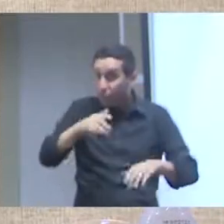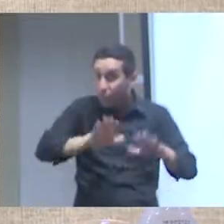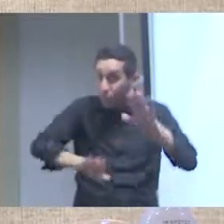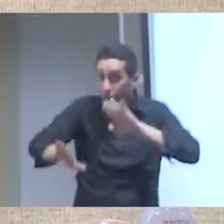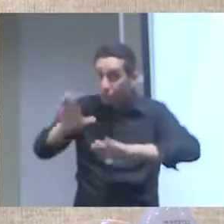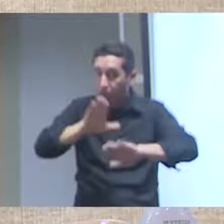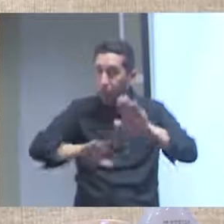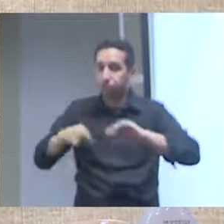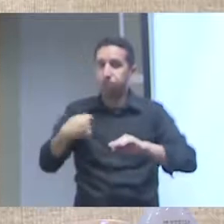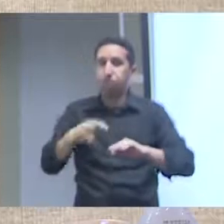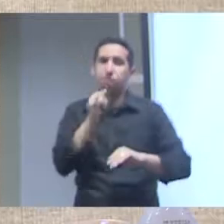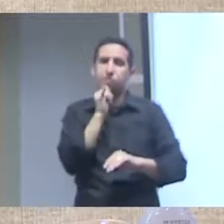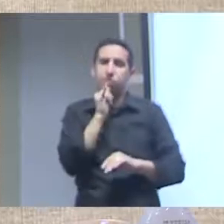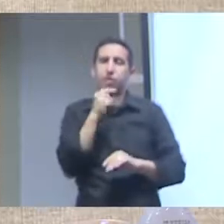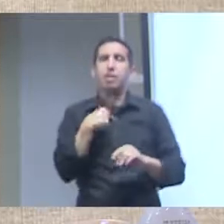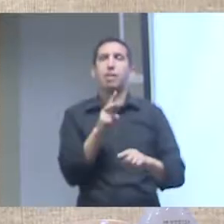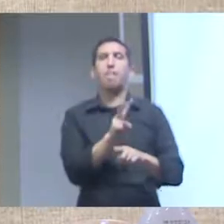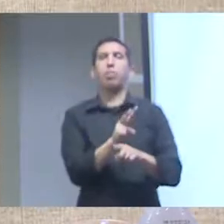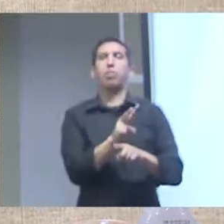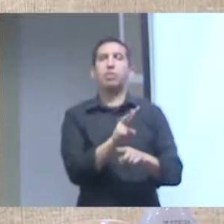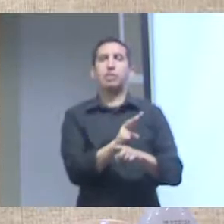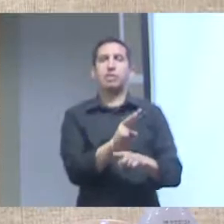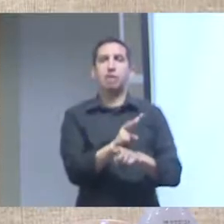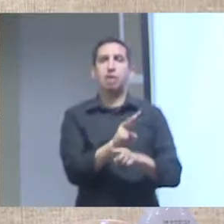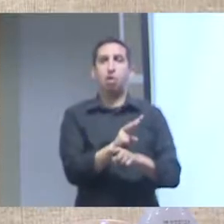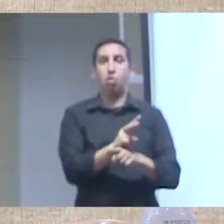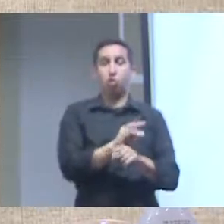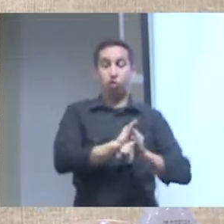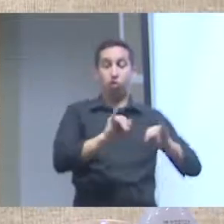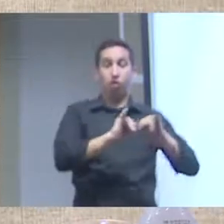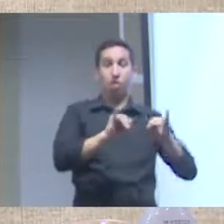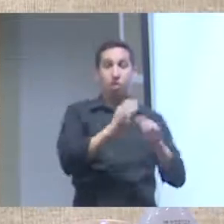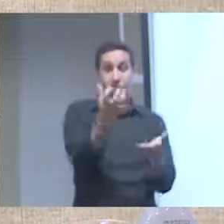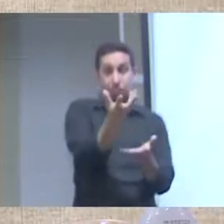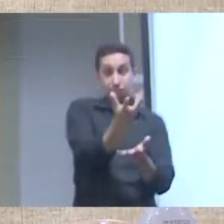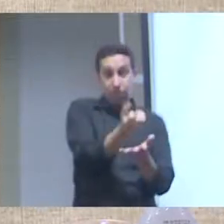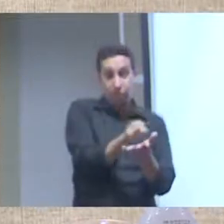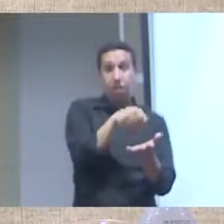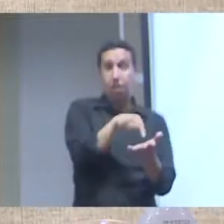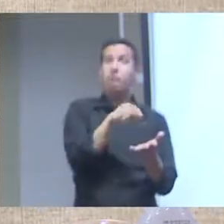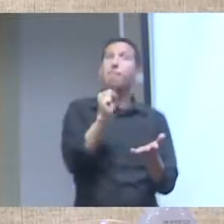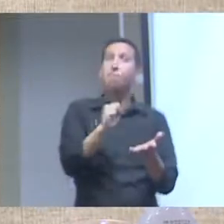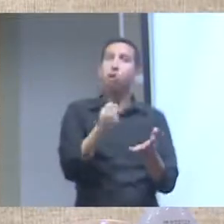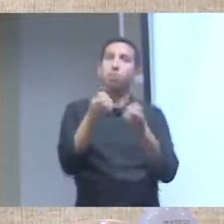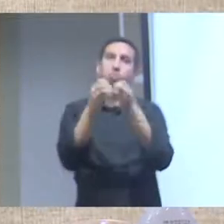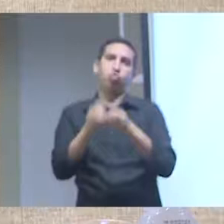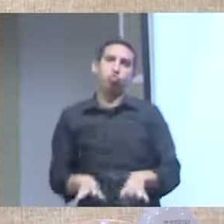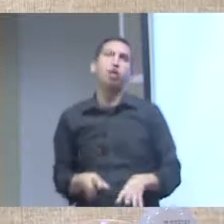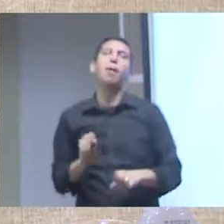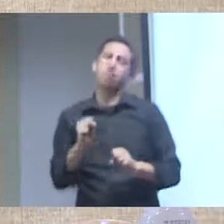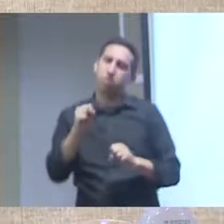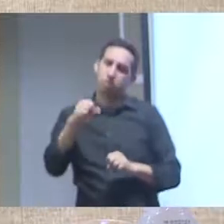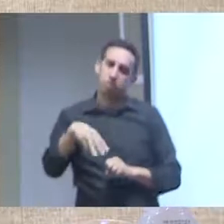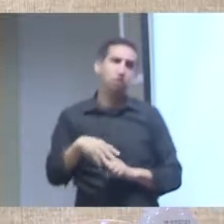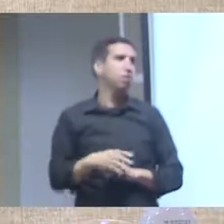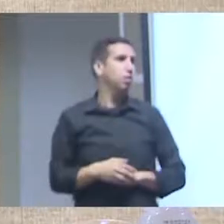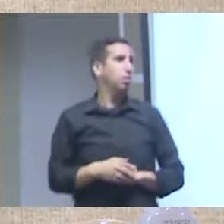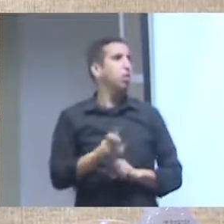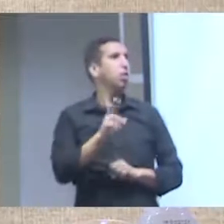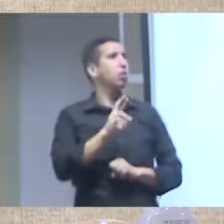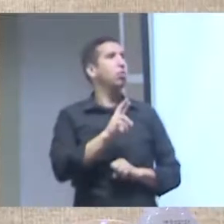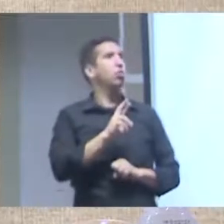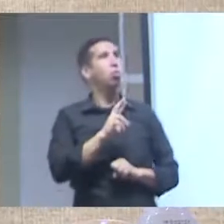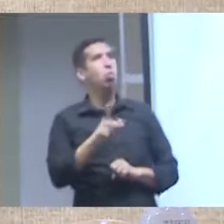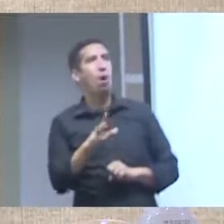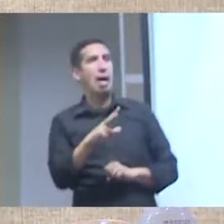houver cuidado na maneira como a questão da proteção dos dados vai caminhar elas podem vir a ser profundamente prejudicadas então assim